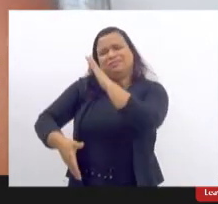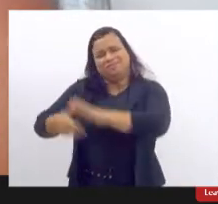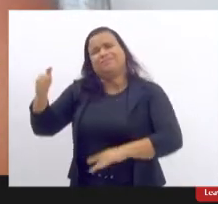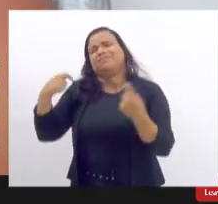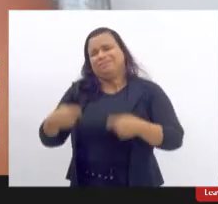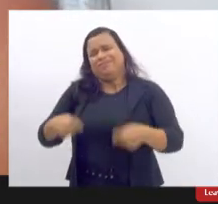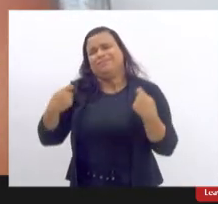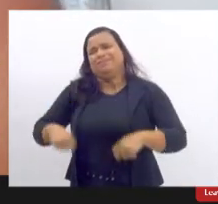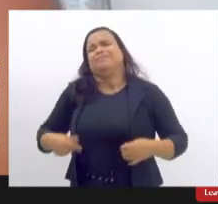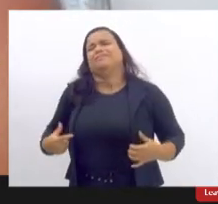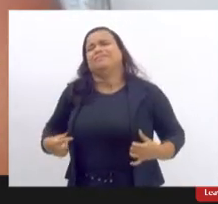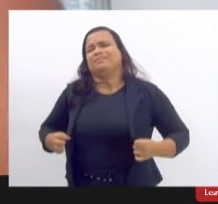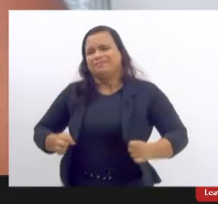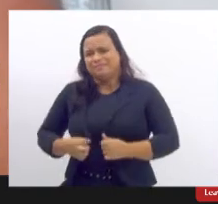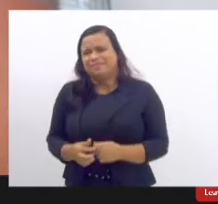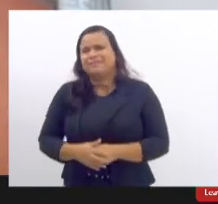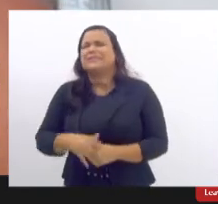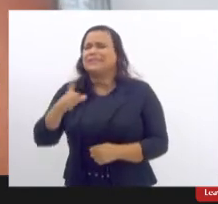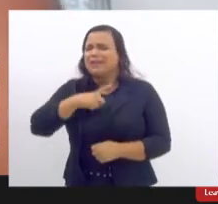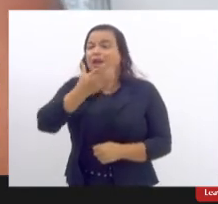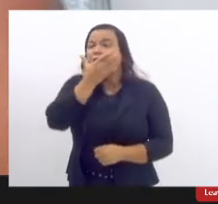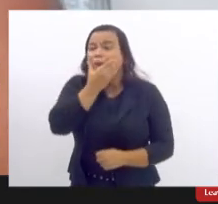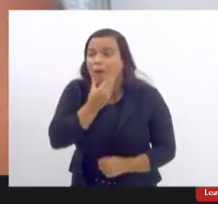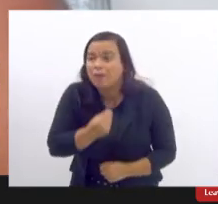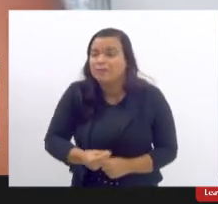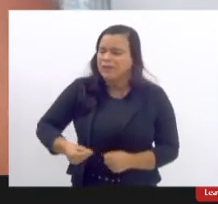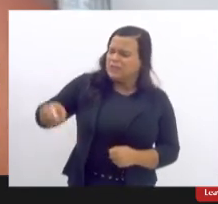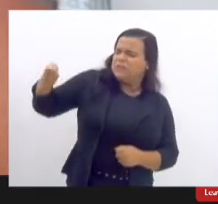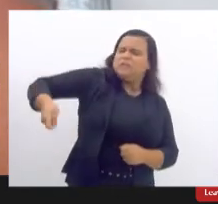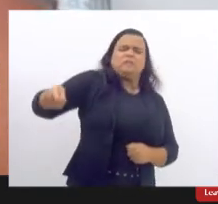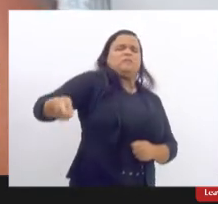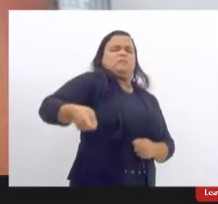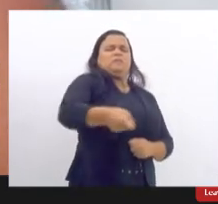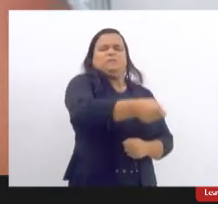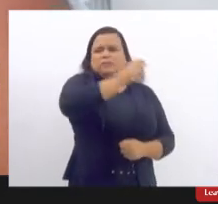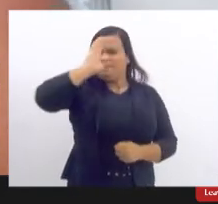o homem como principal